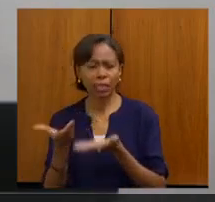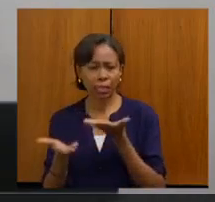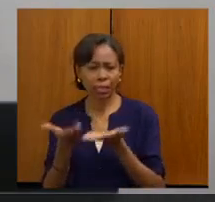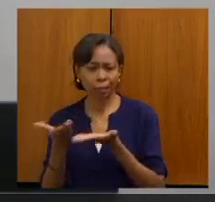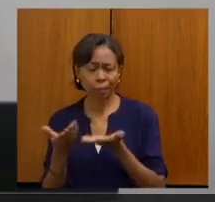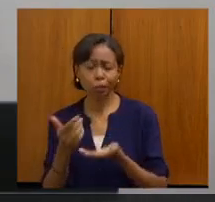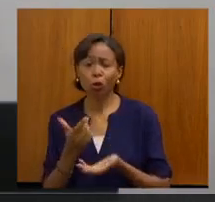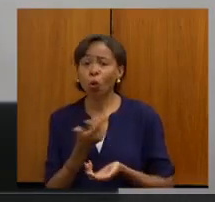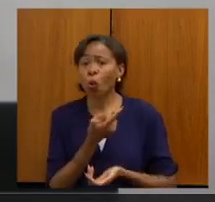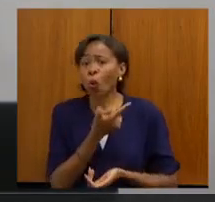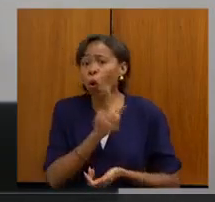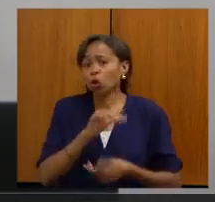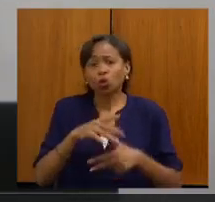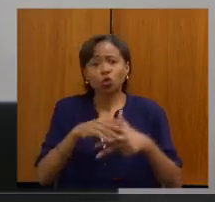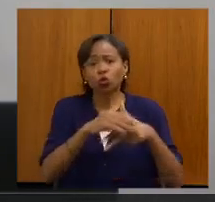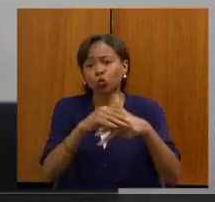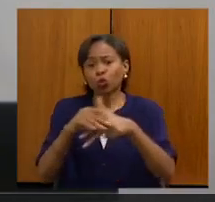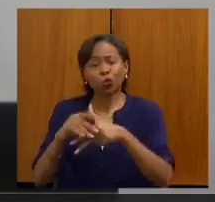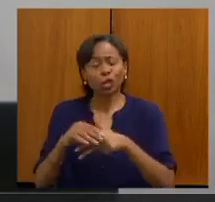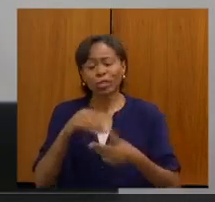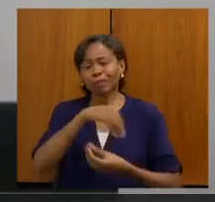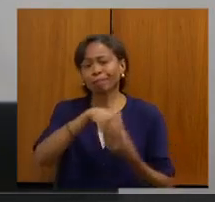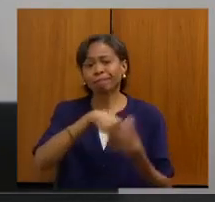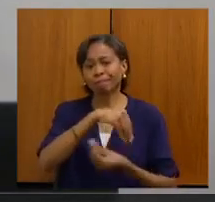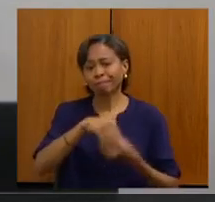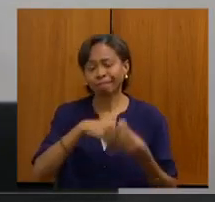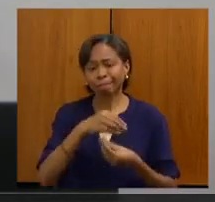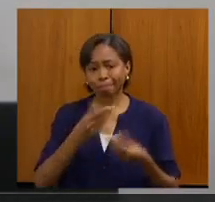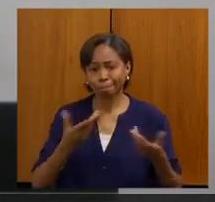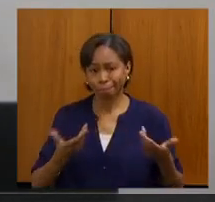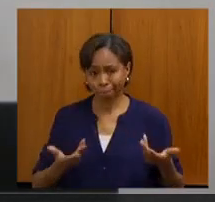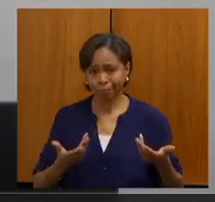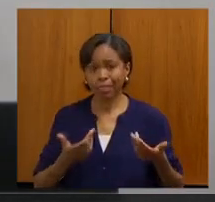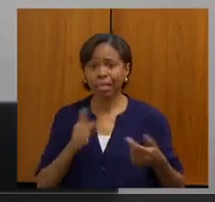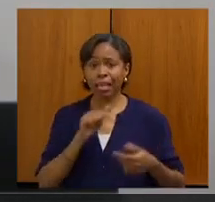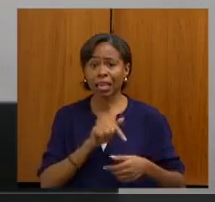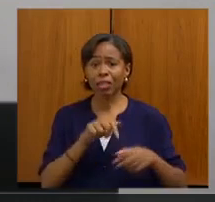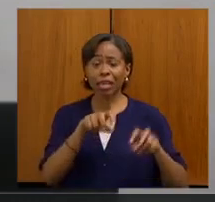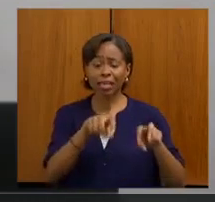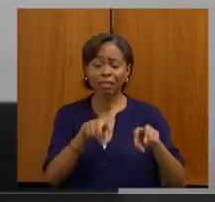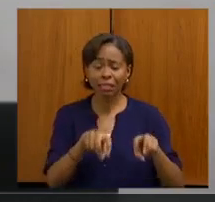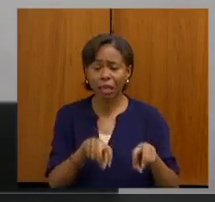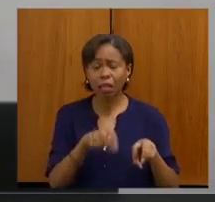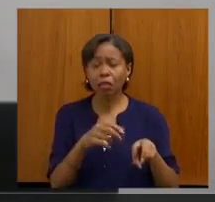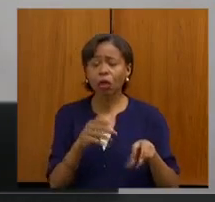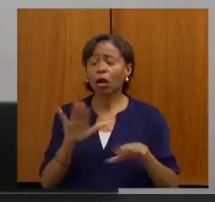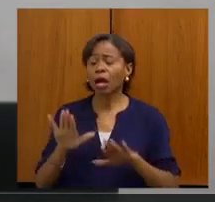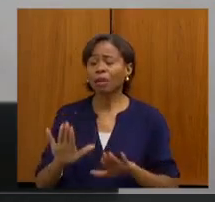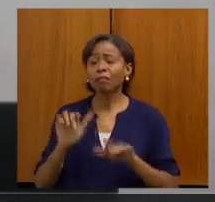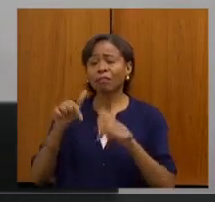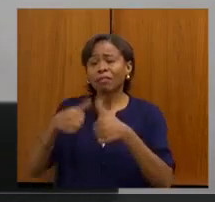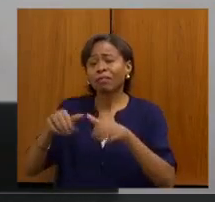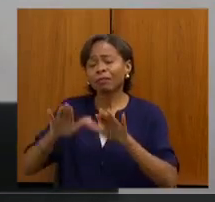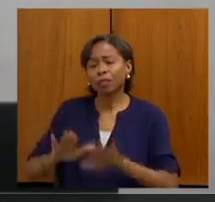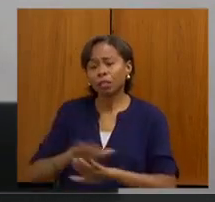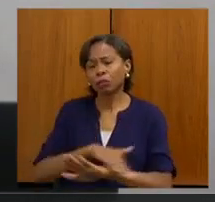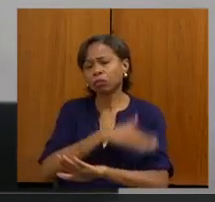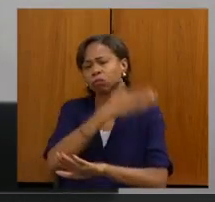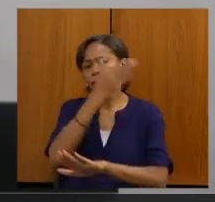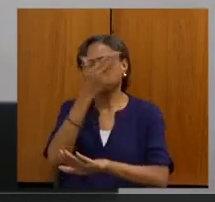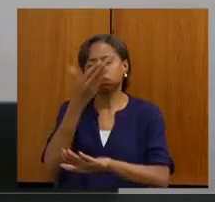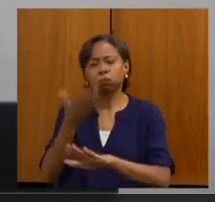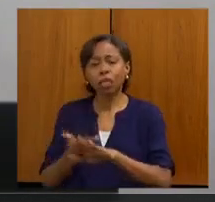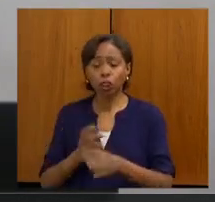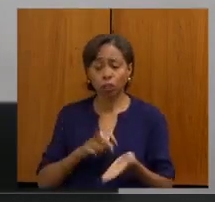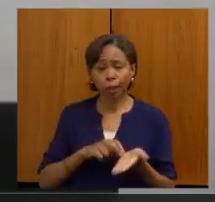hemodiálise, os que vão para fazer exames, e acaba, ele fica o dia todo, às vezes, ele é atendido pela manhã e só consegue